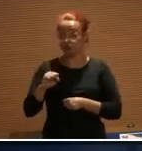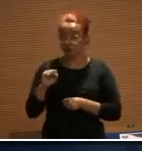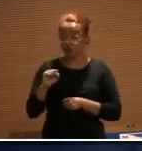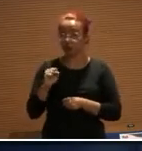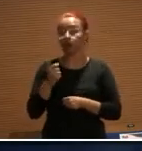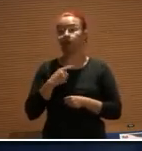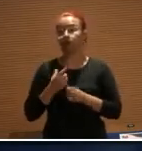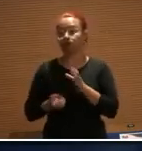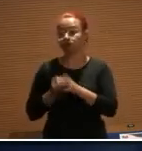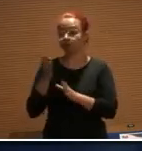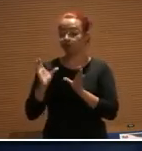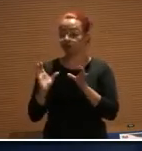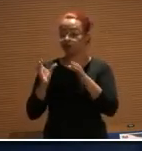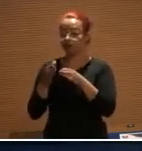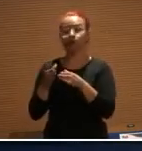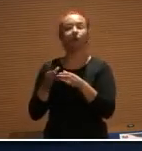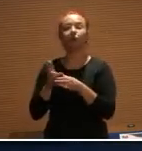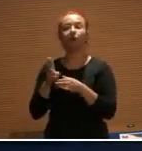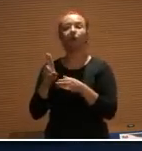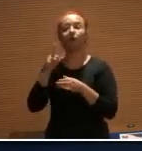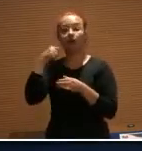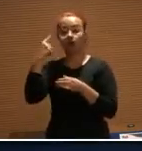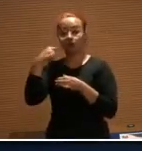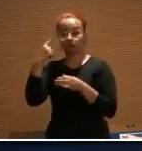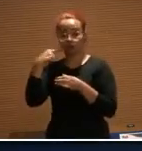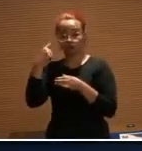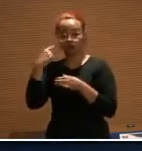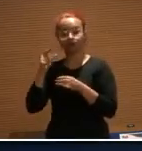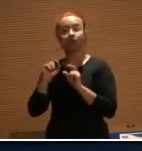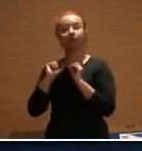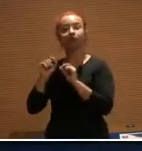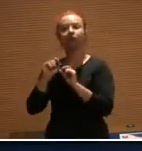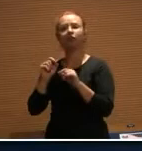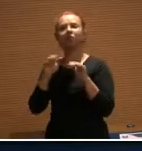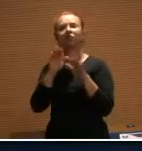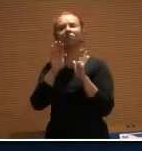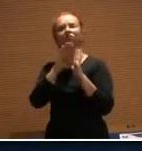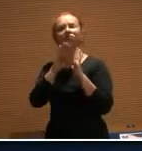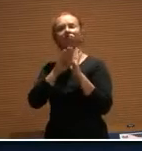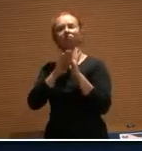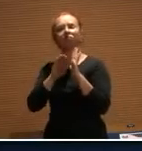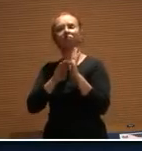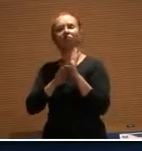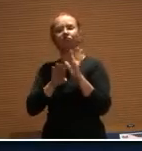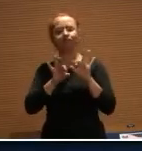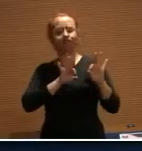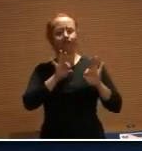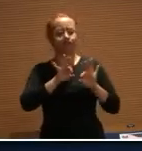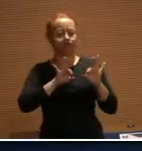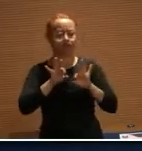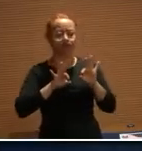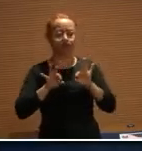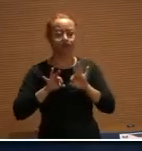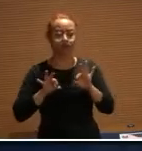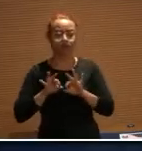grupo de trabalho chamado Advogados, exatamente para sistematizar, uniformizar e ampliar a atuação do setor do trabalho.